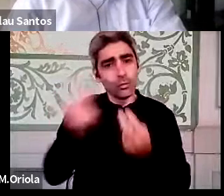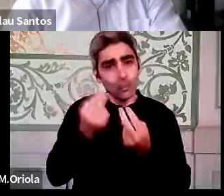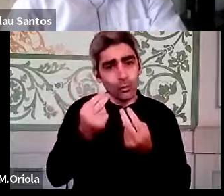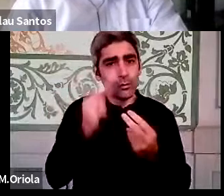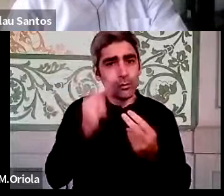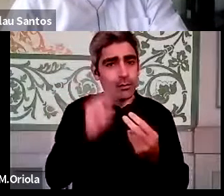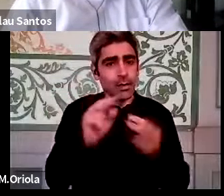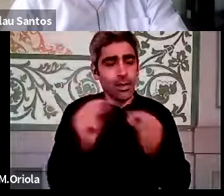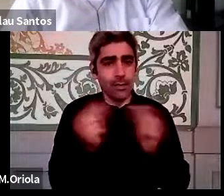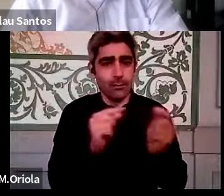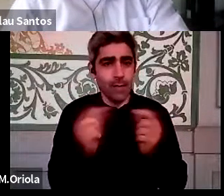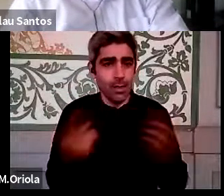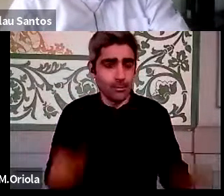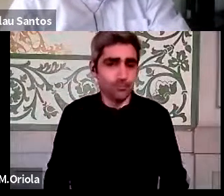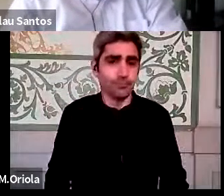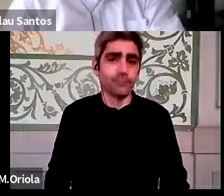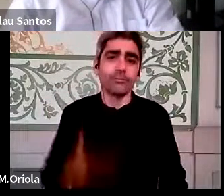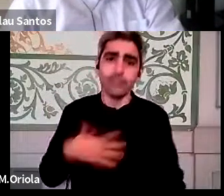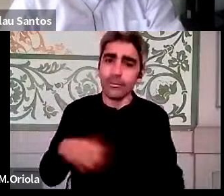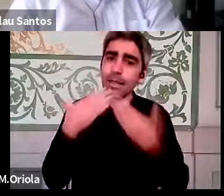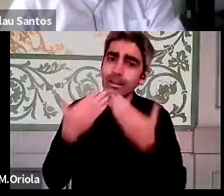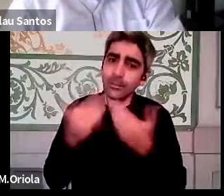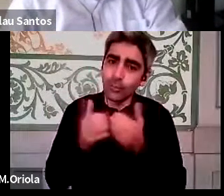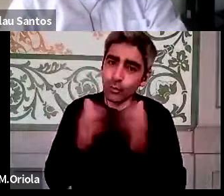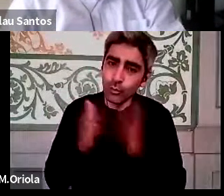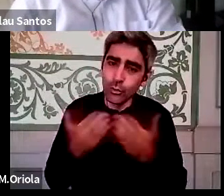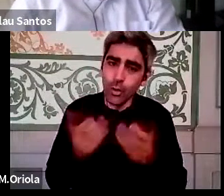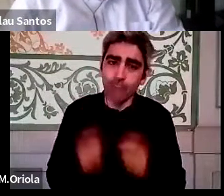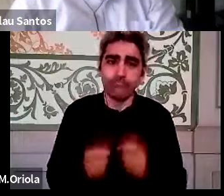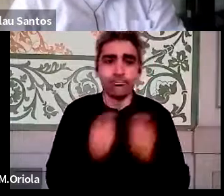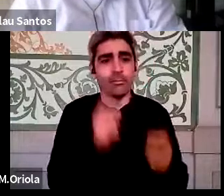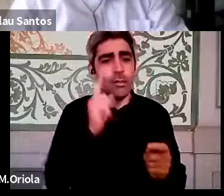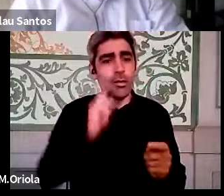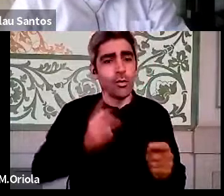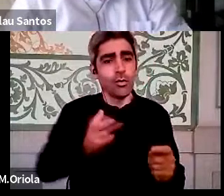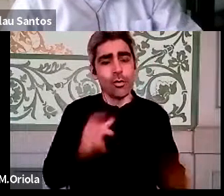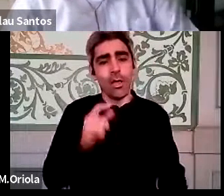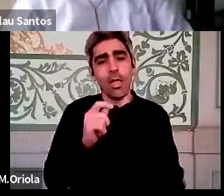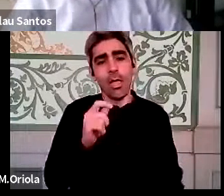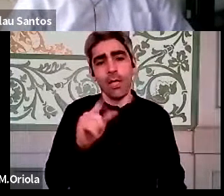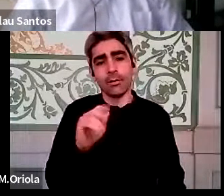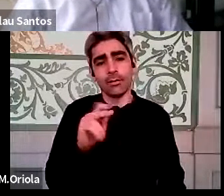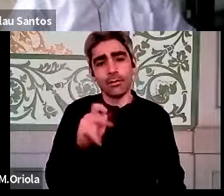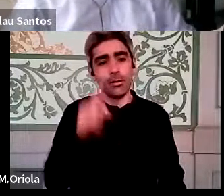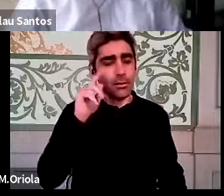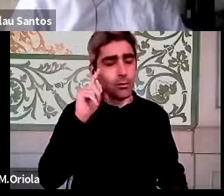debate, e agradecendo a todos, passo a palavra à doutora Elsa então para encerrar esta